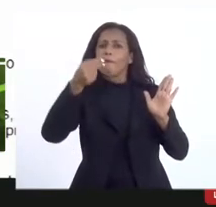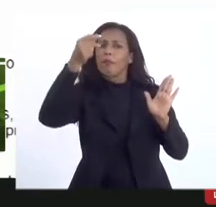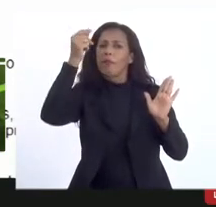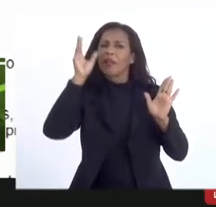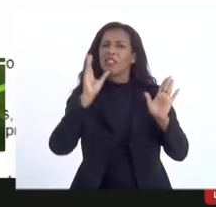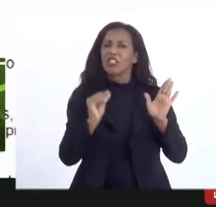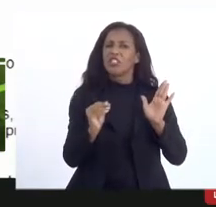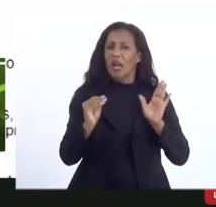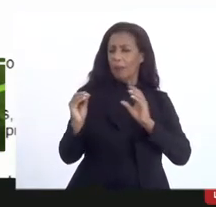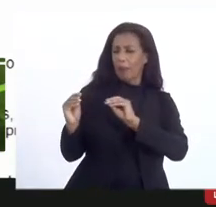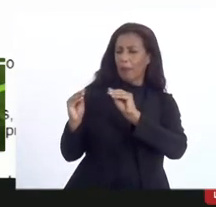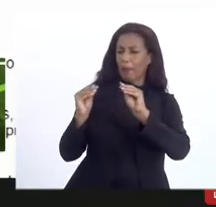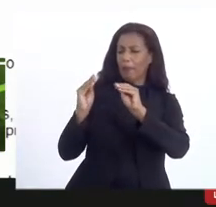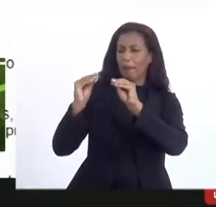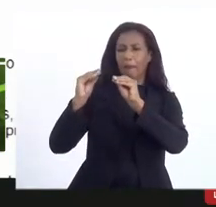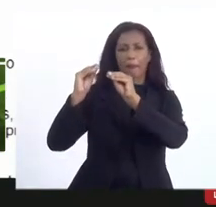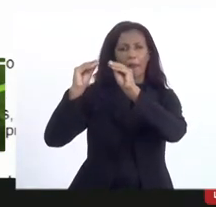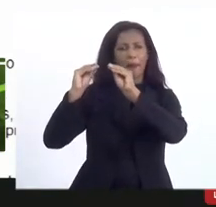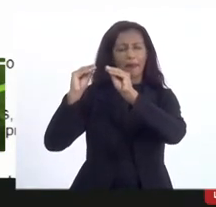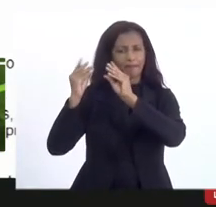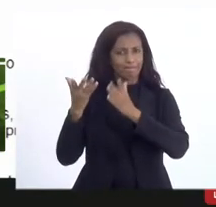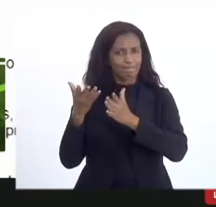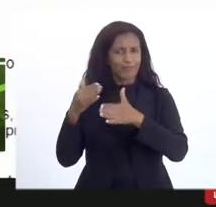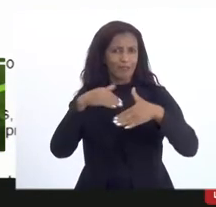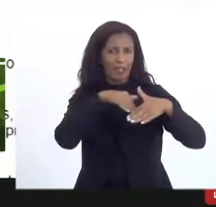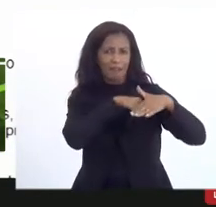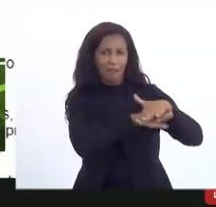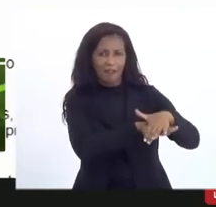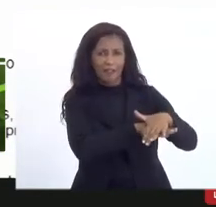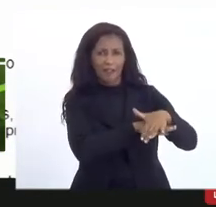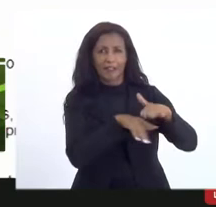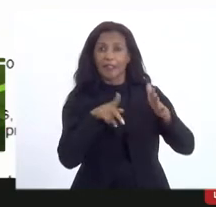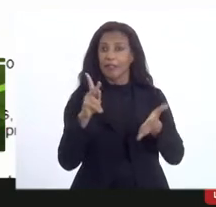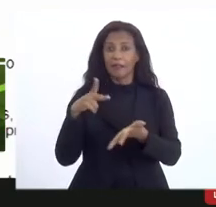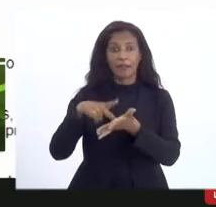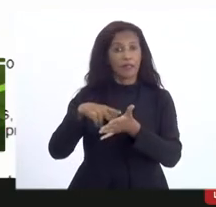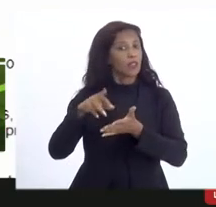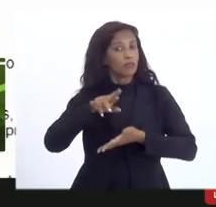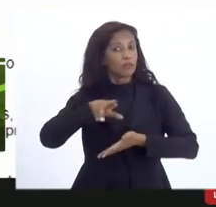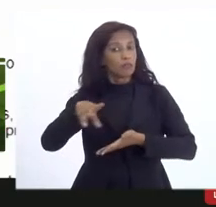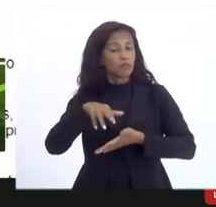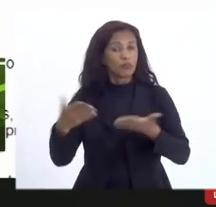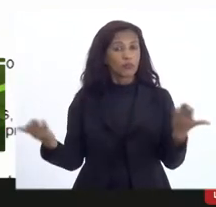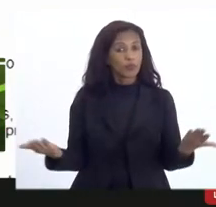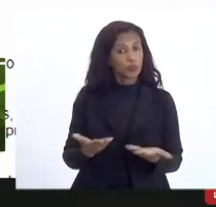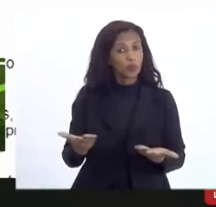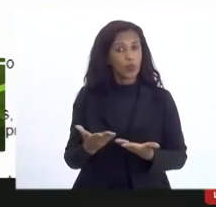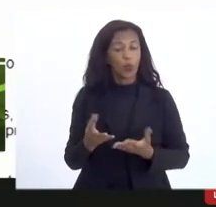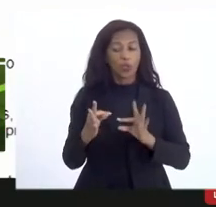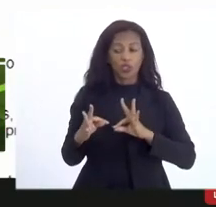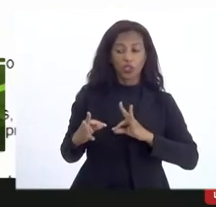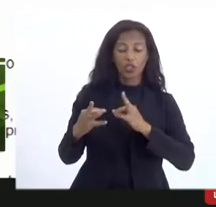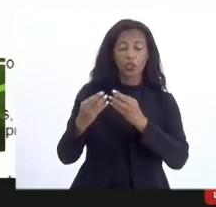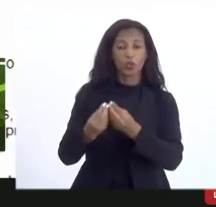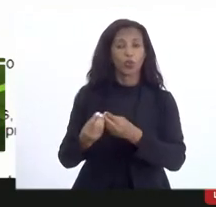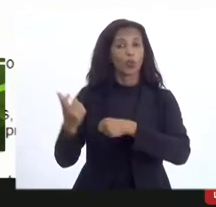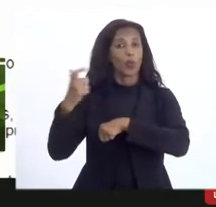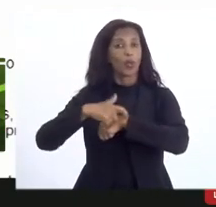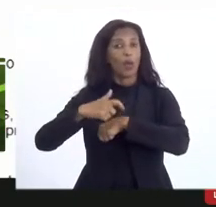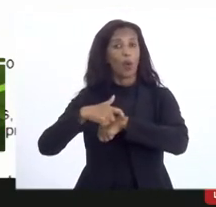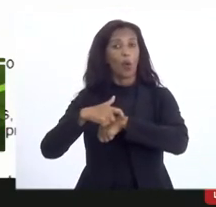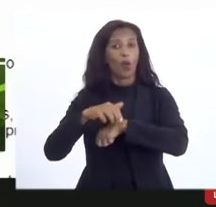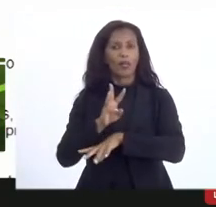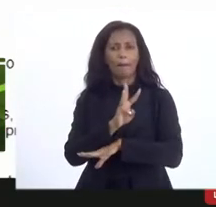os cupins ficam comendo nas gavetas e na verdade hoje em dia isso é tudo instantâneo e